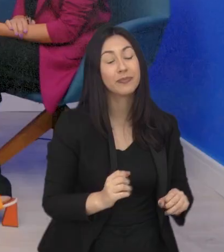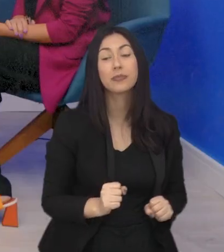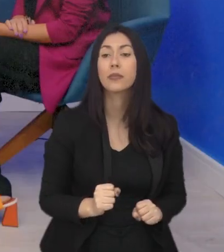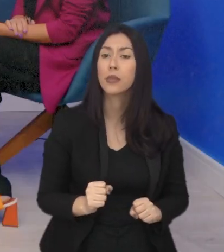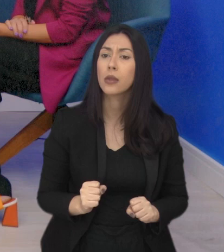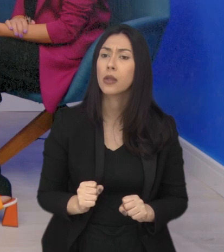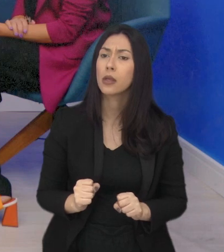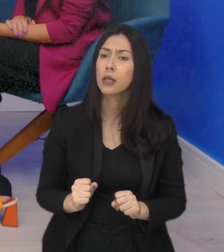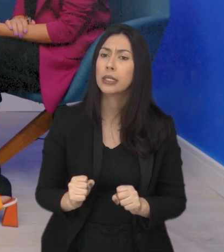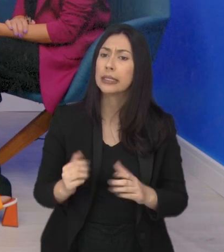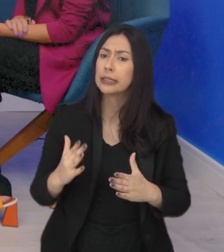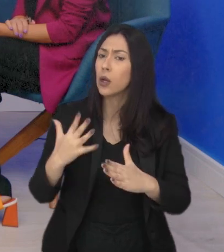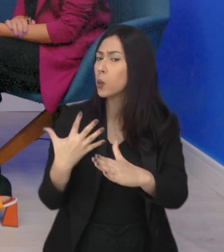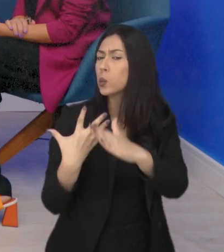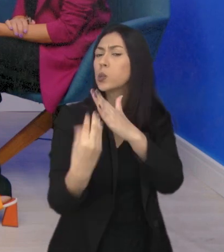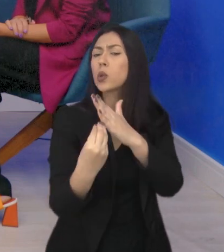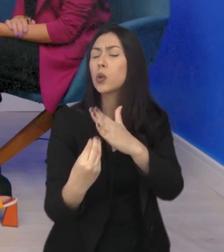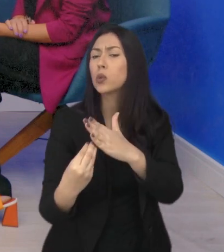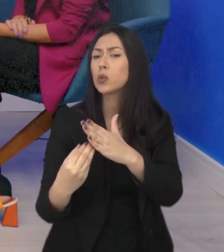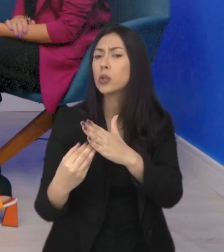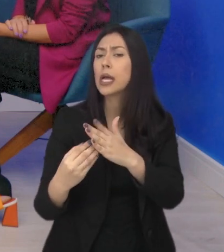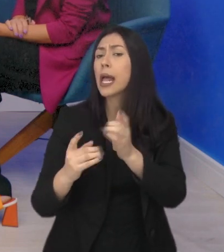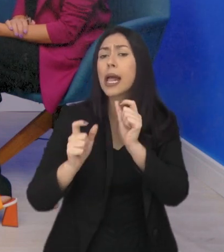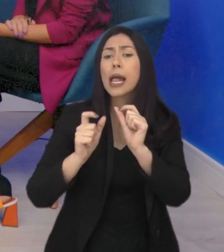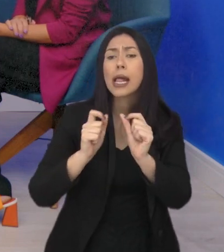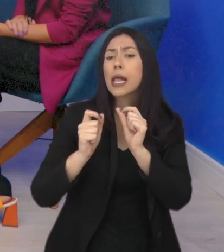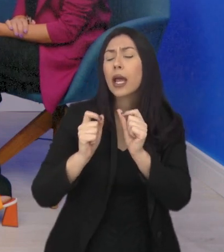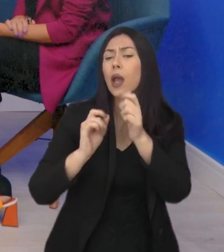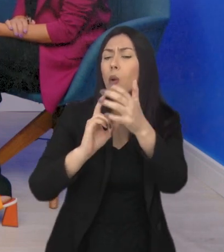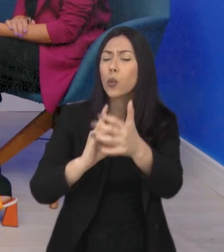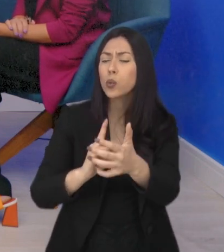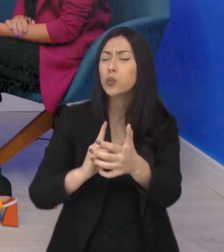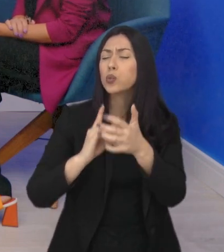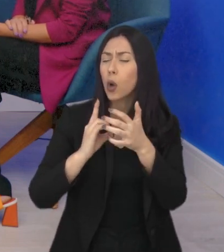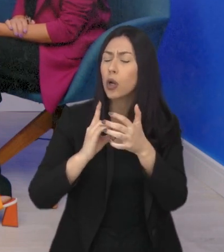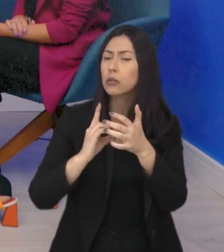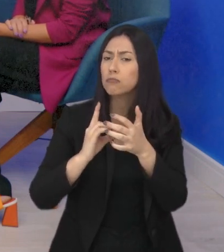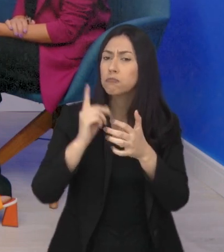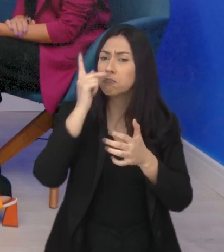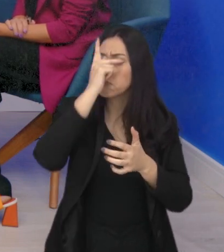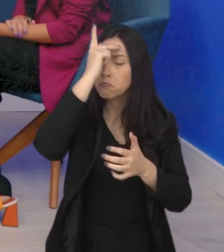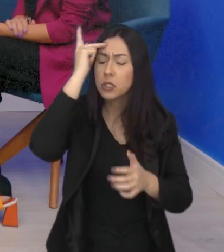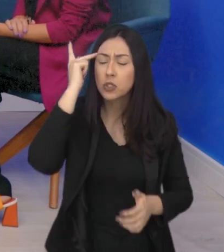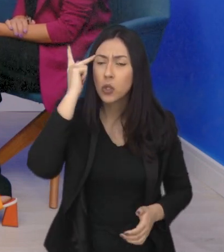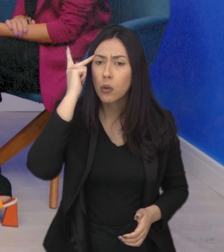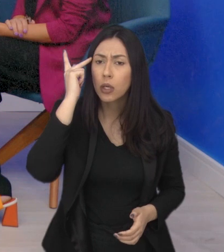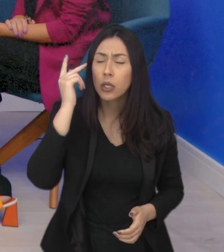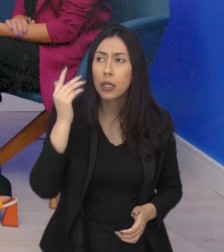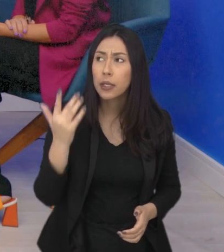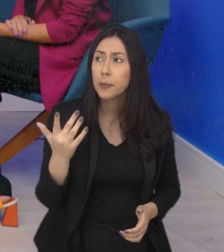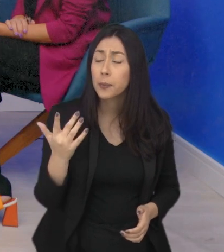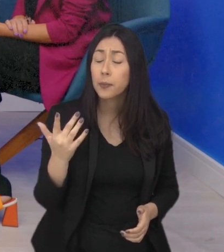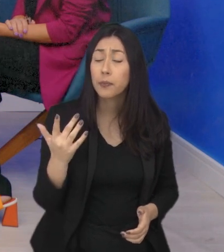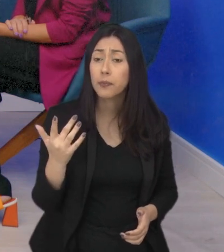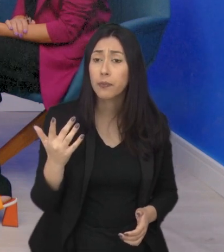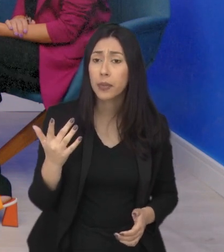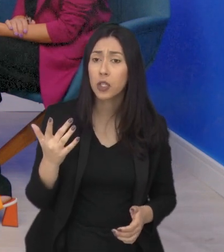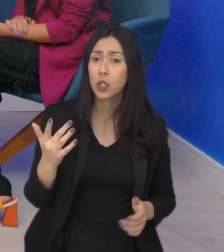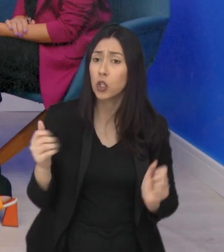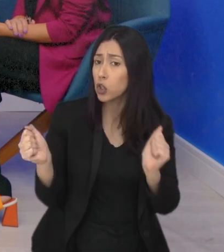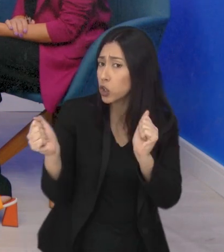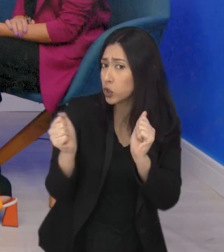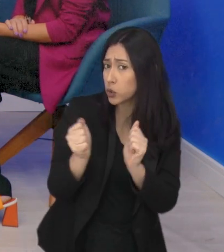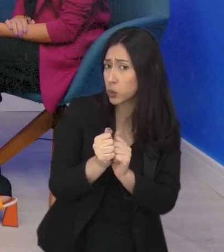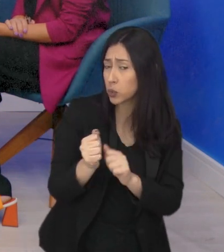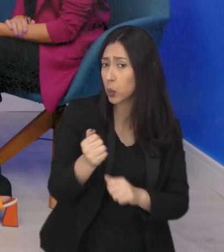E esse refúgio, né? Quem refugia um cidadão, uma pessoa, acontece diretamente